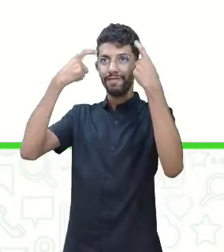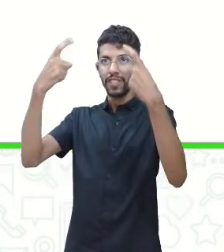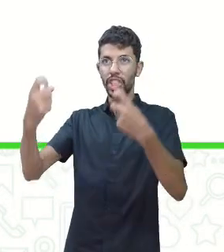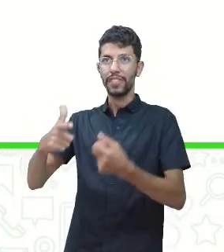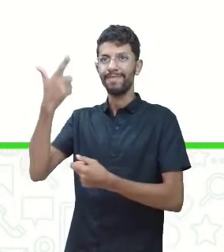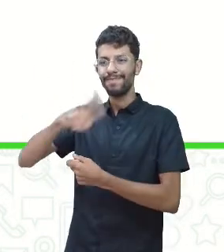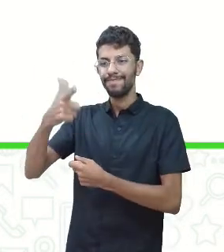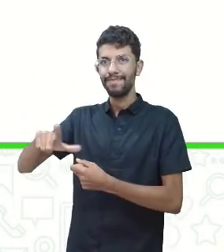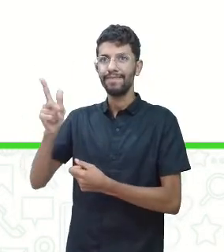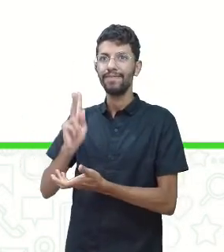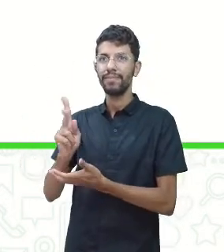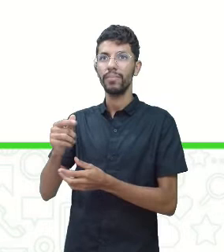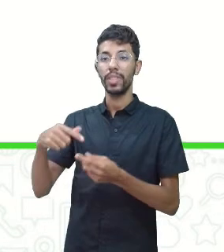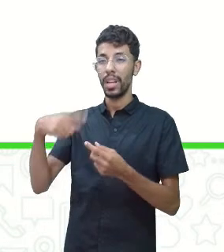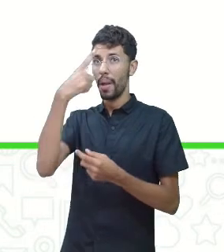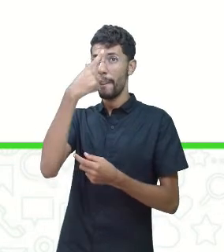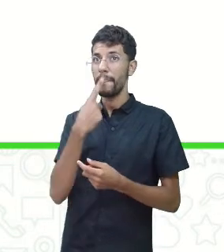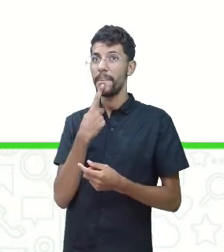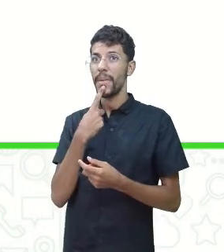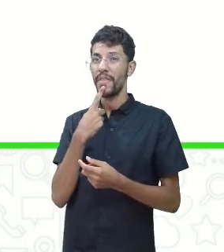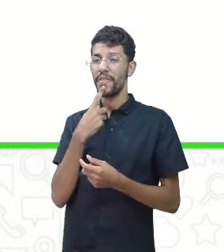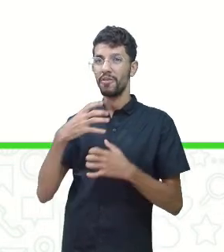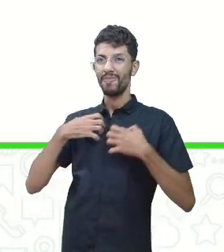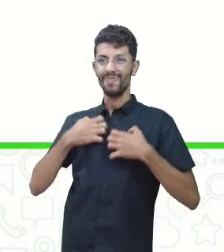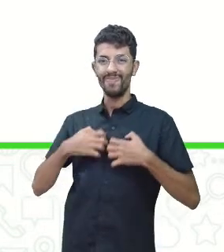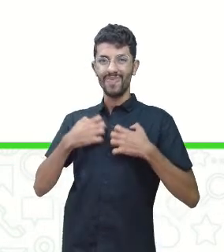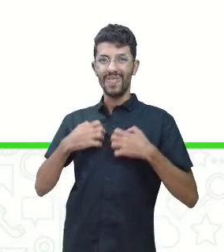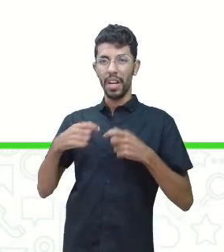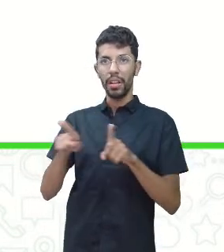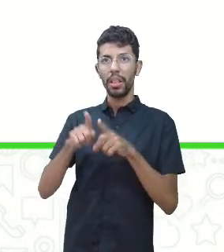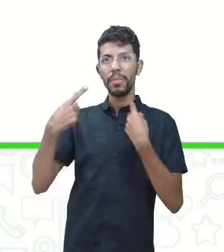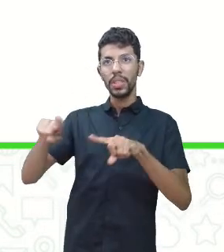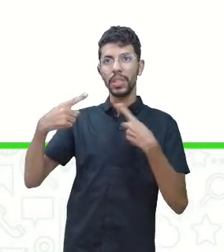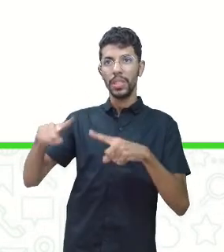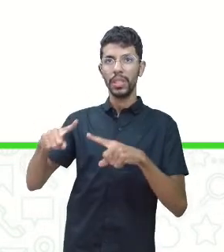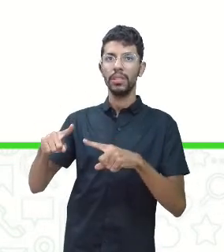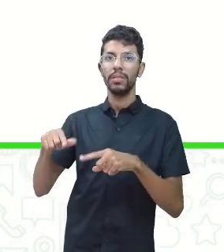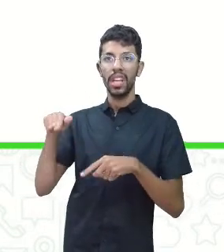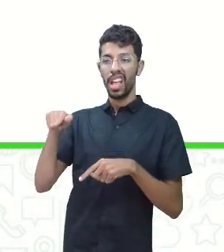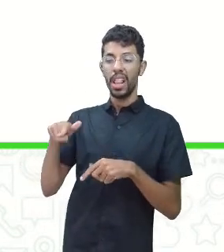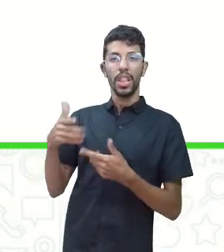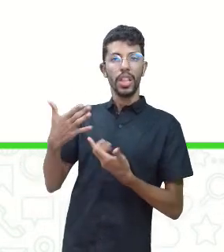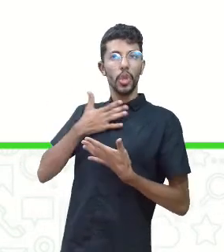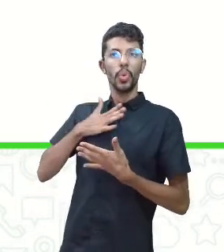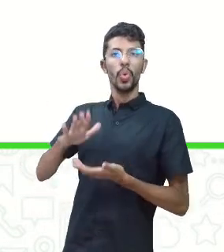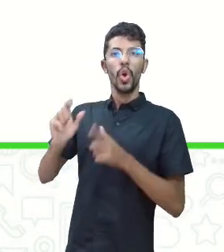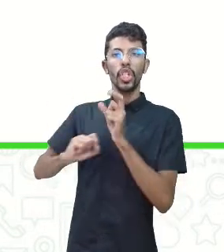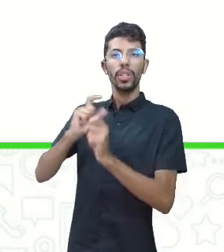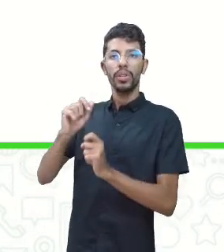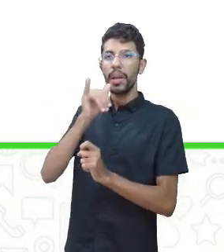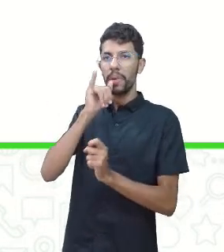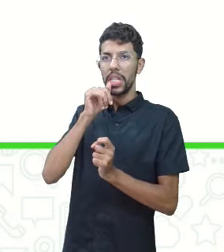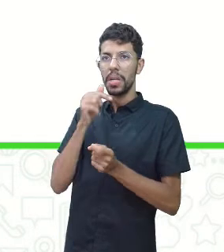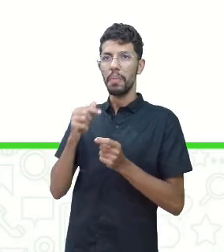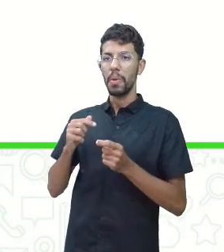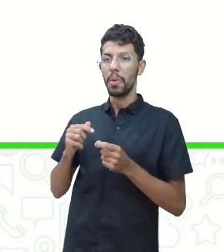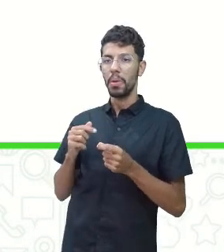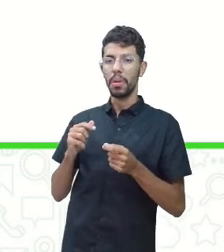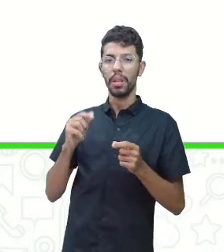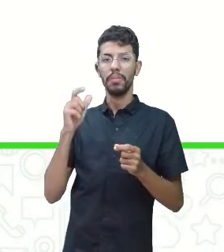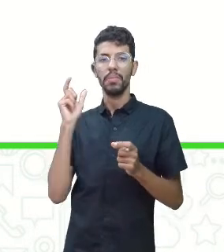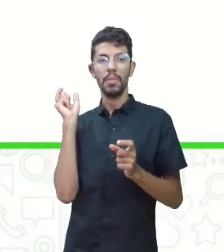Perfil agressivo, raivoso e provocador. O agressor é aquele que não gosta de ser contrariado.